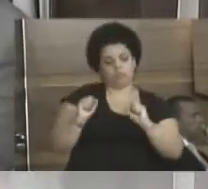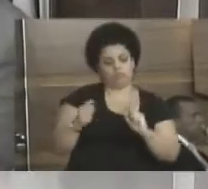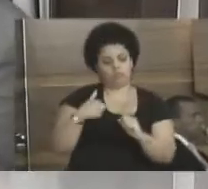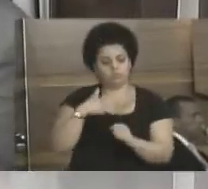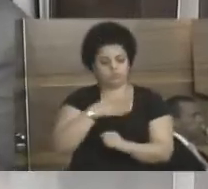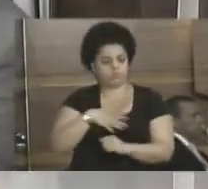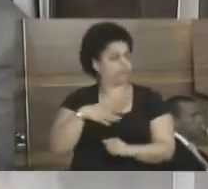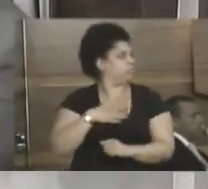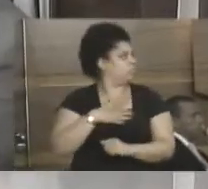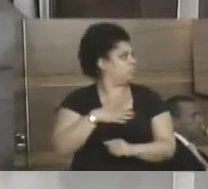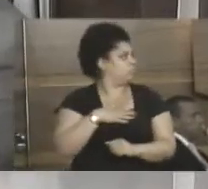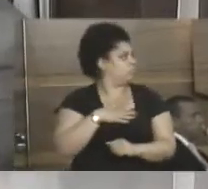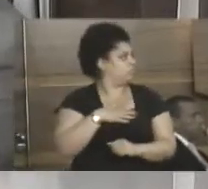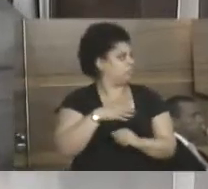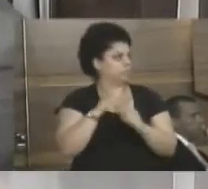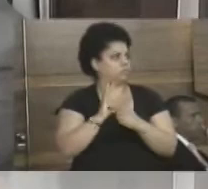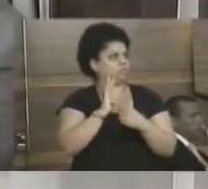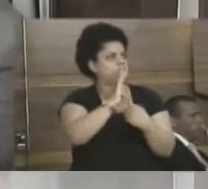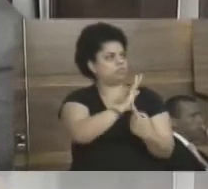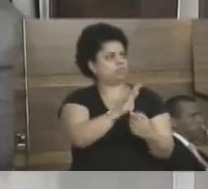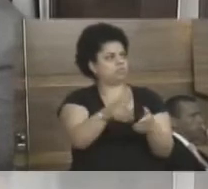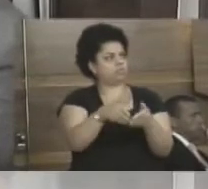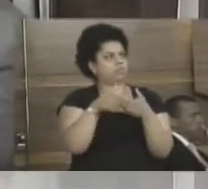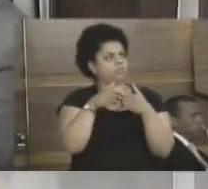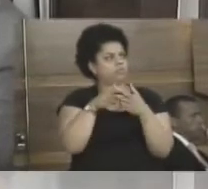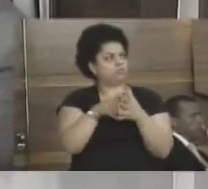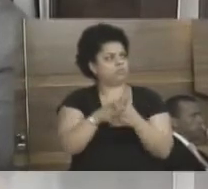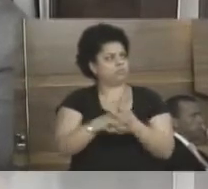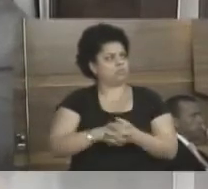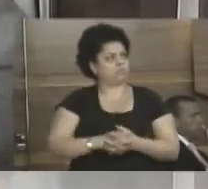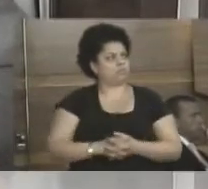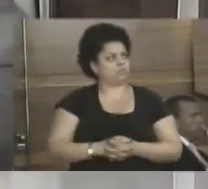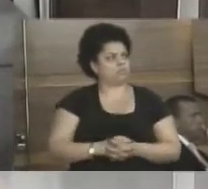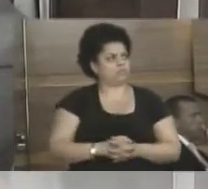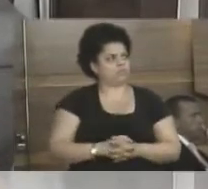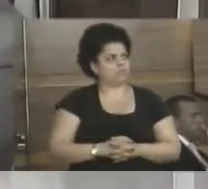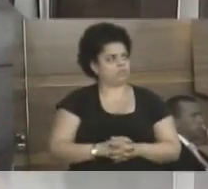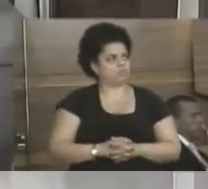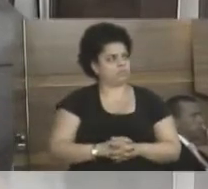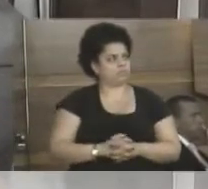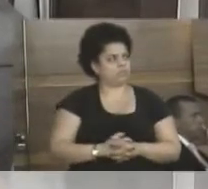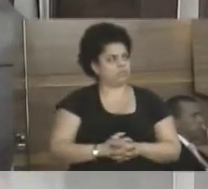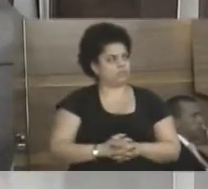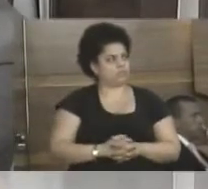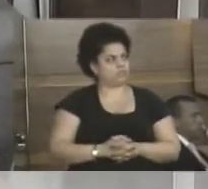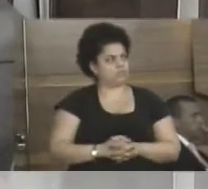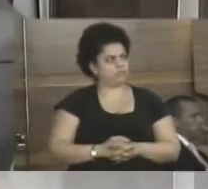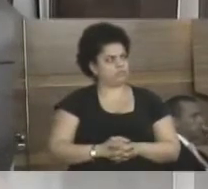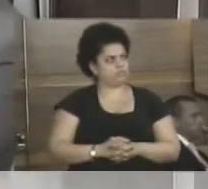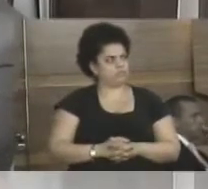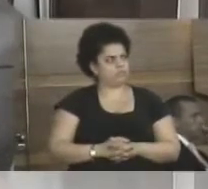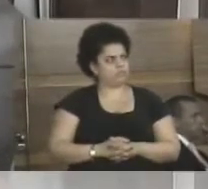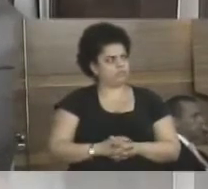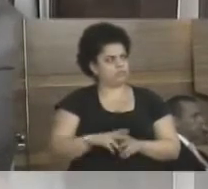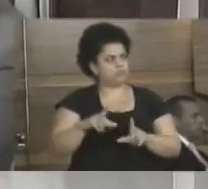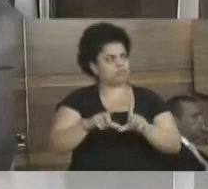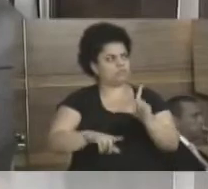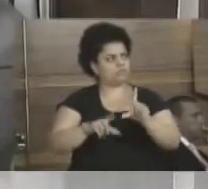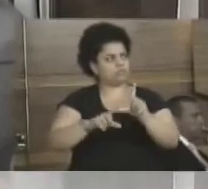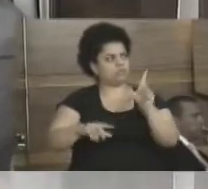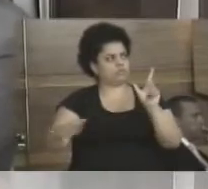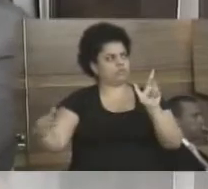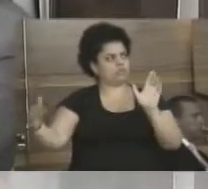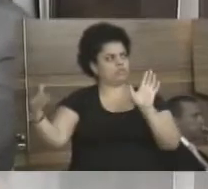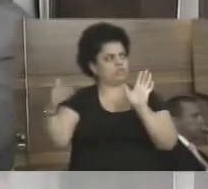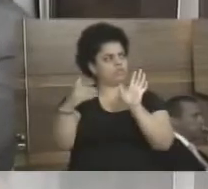eu gostaria que... Eu gostaria que focasse aqui, porque vem daqui... E olha que a letra é pequena, hein? Até